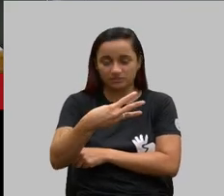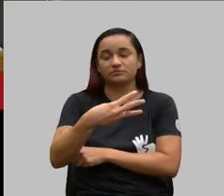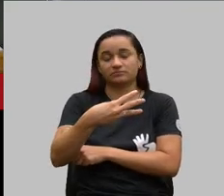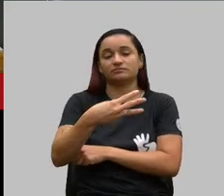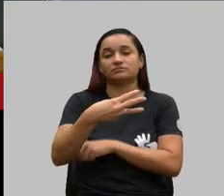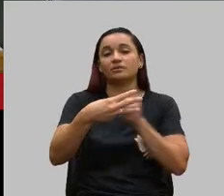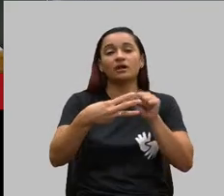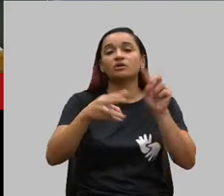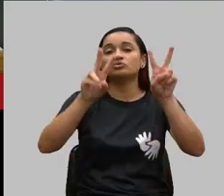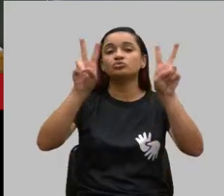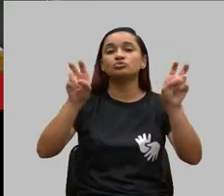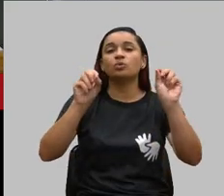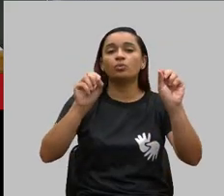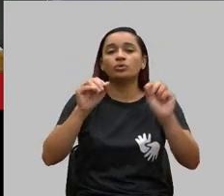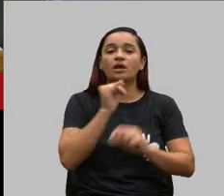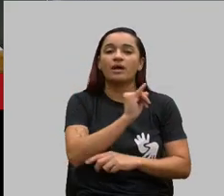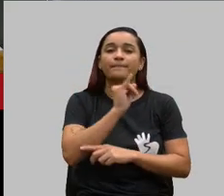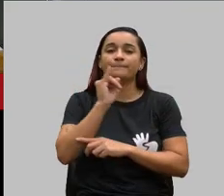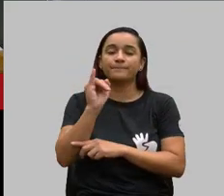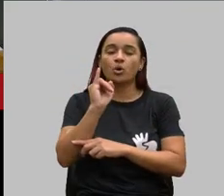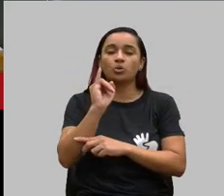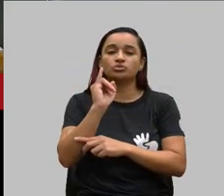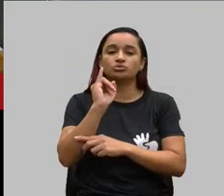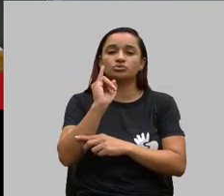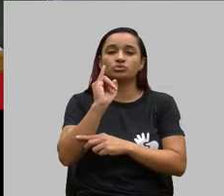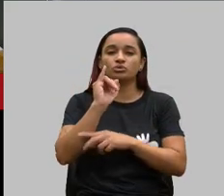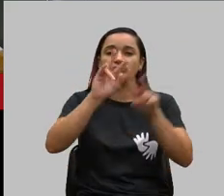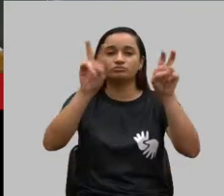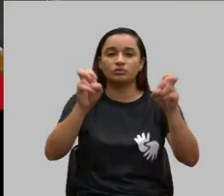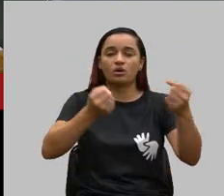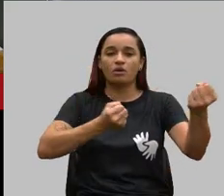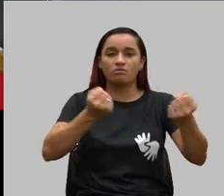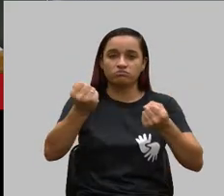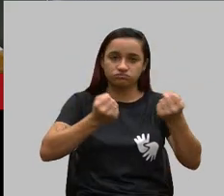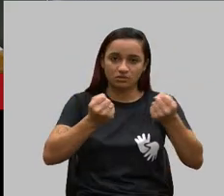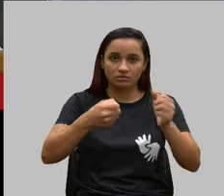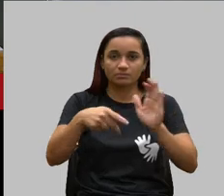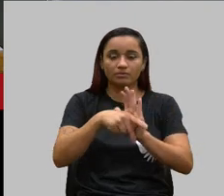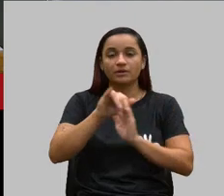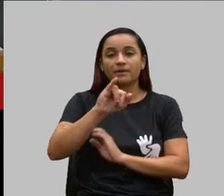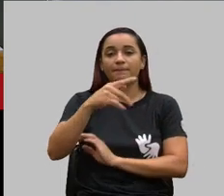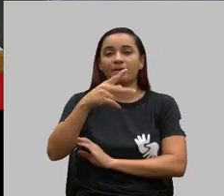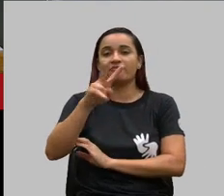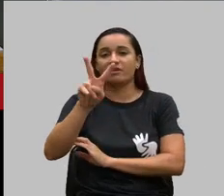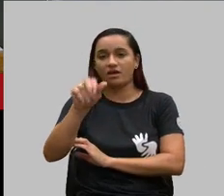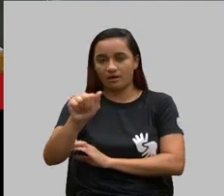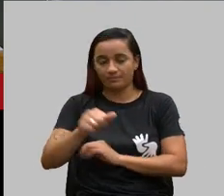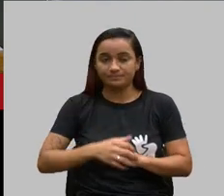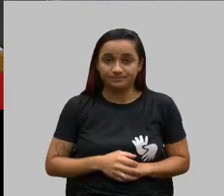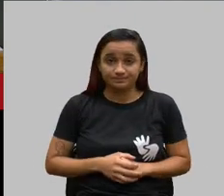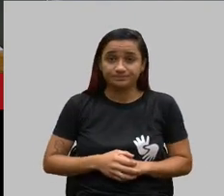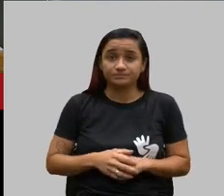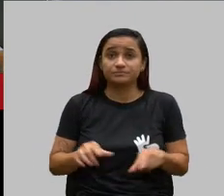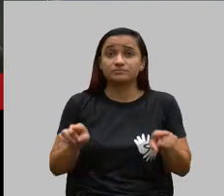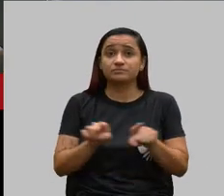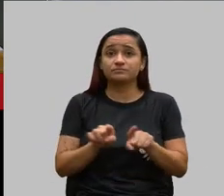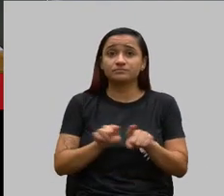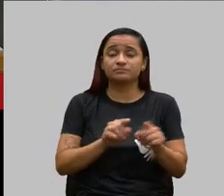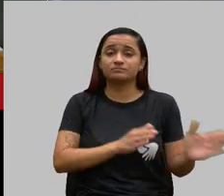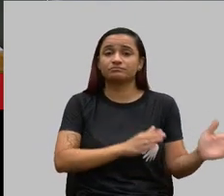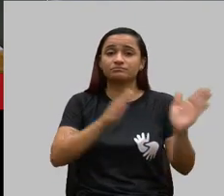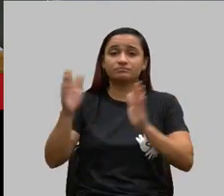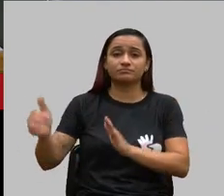isenção dos impostos sobre a propriedade de veículos automotores e PVA. Passa-se a primeira fase da